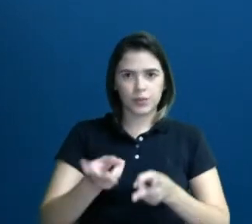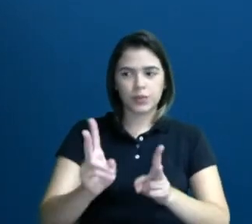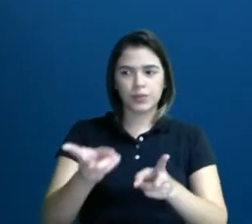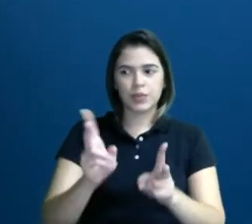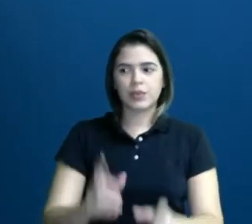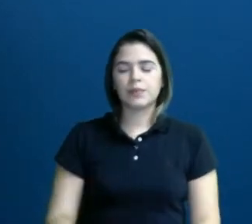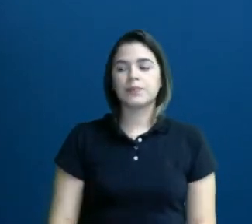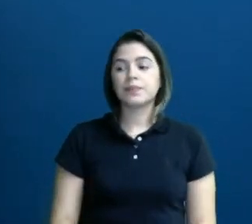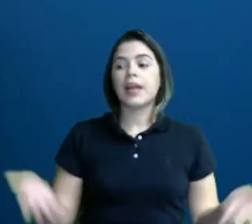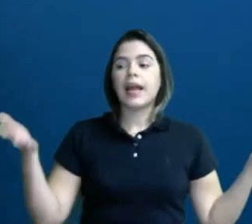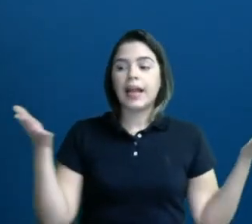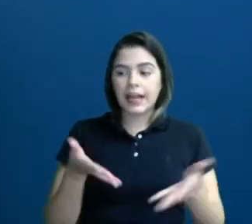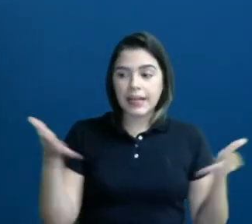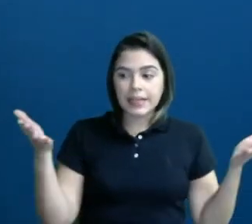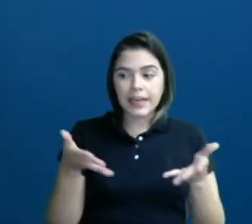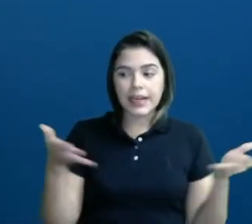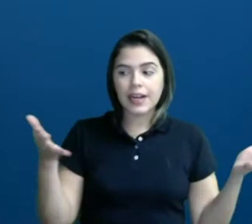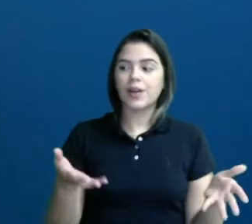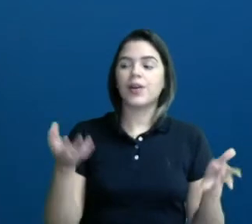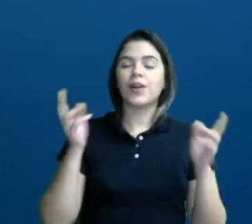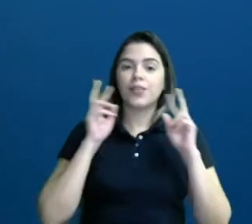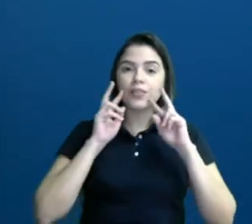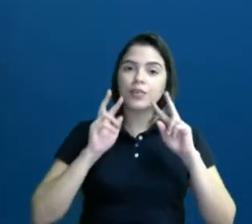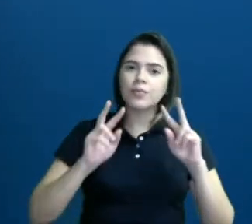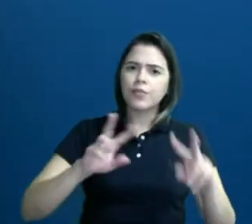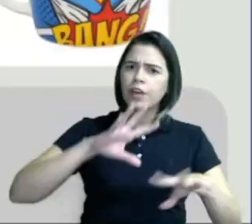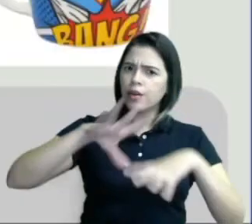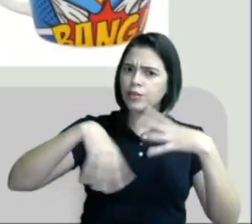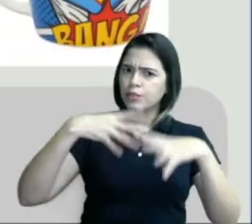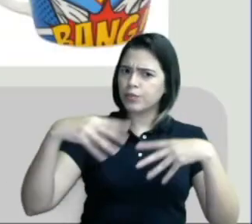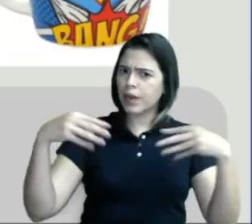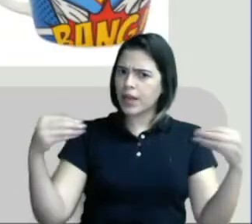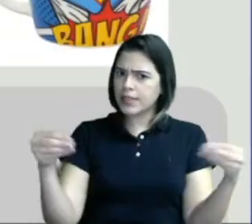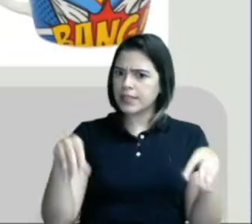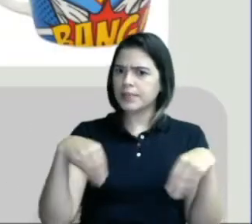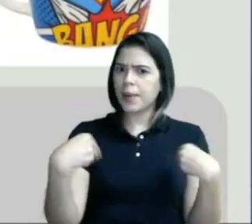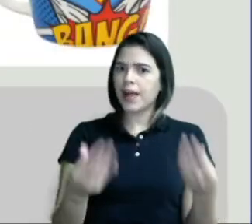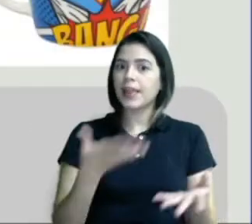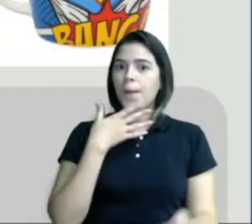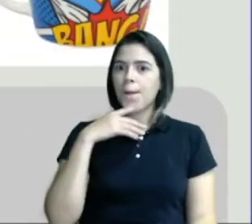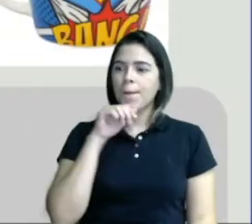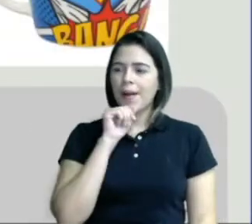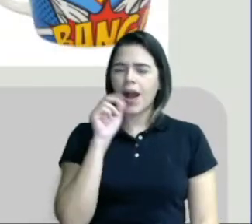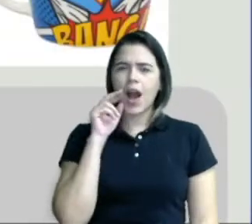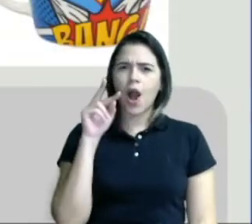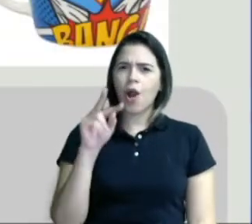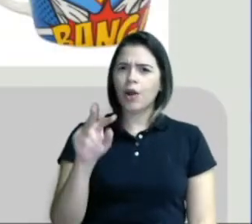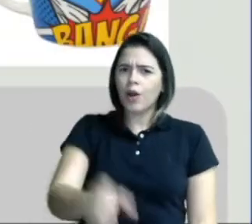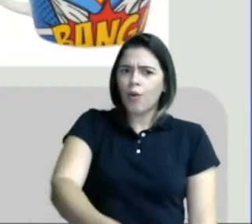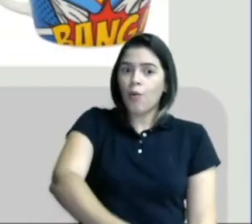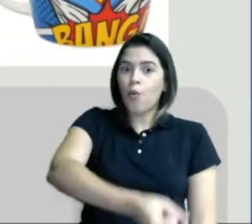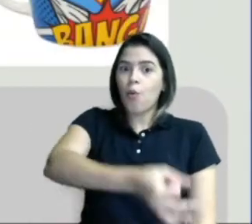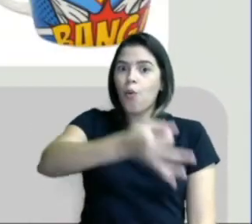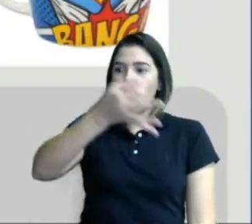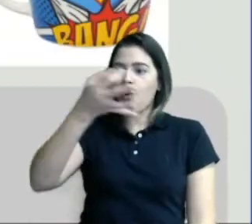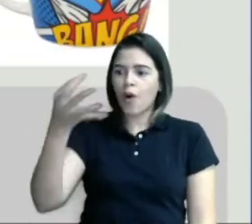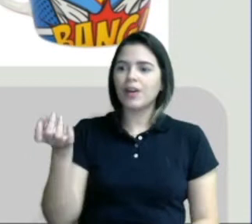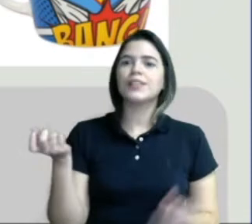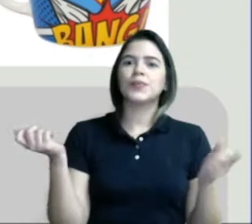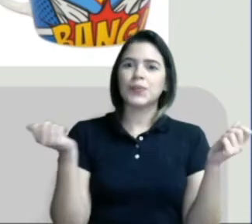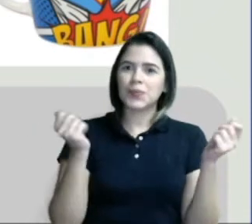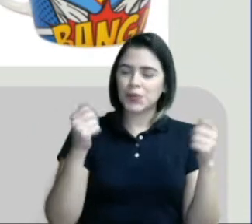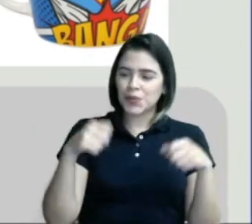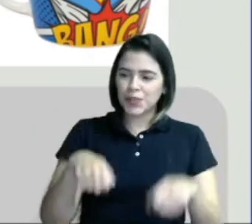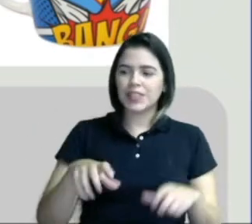E agora, vamos ver os presentes para o papai. Olha quantos presentes nós